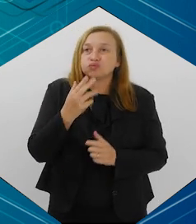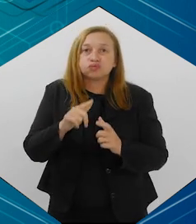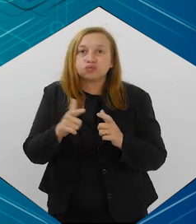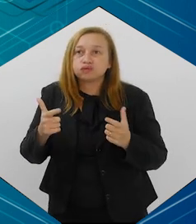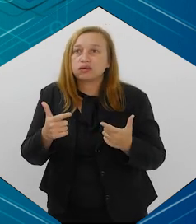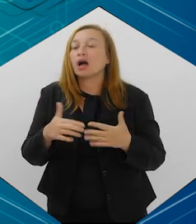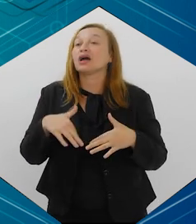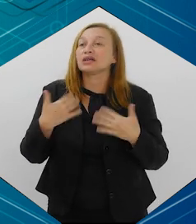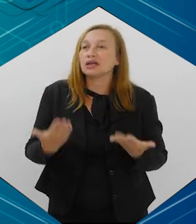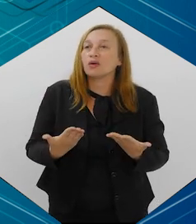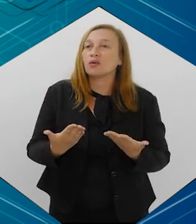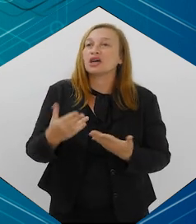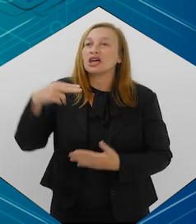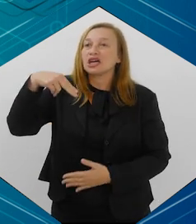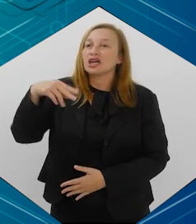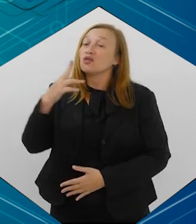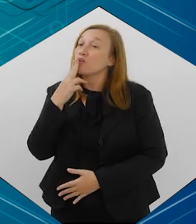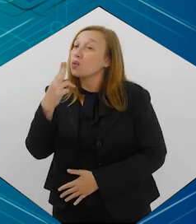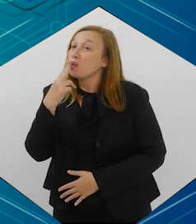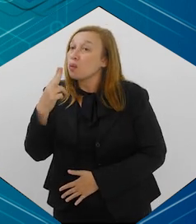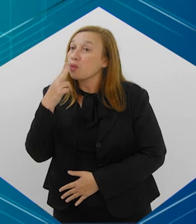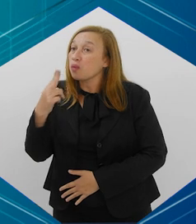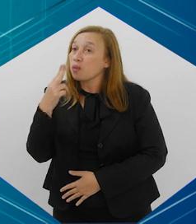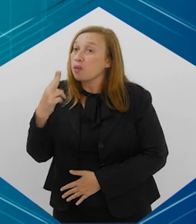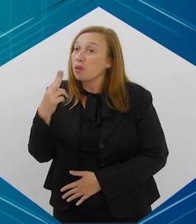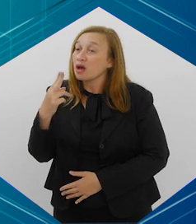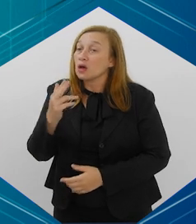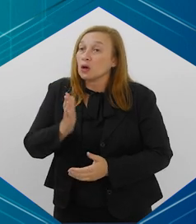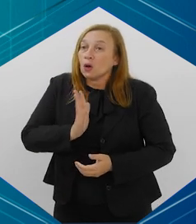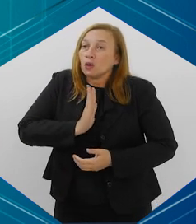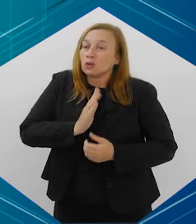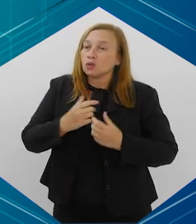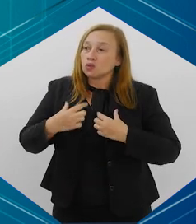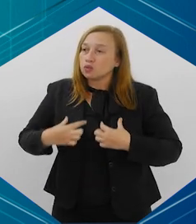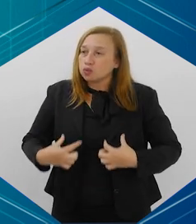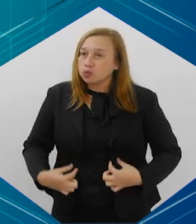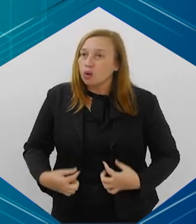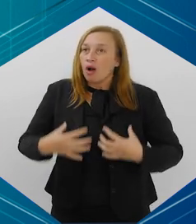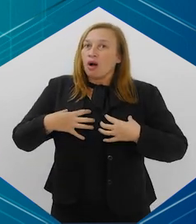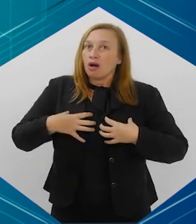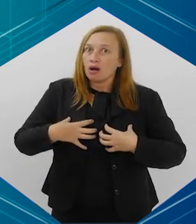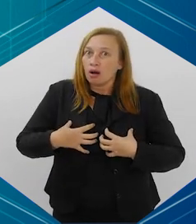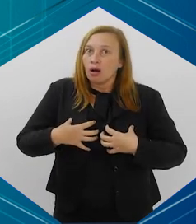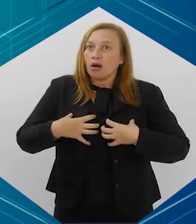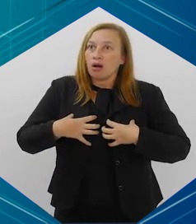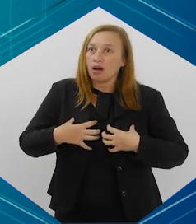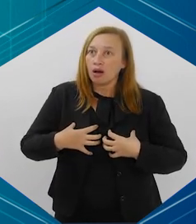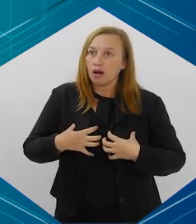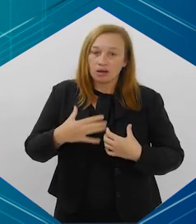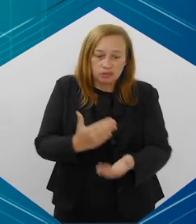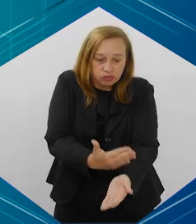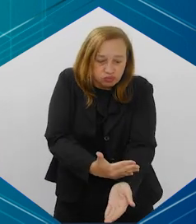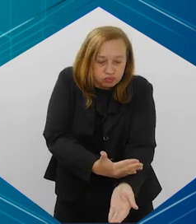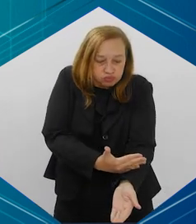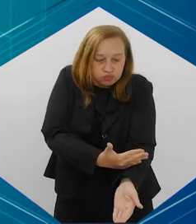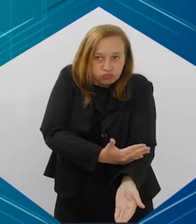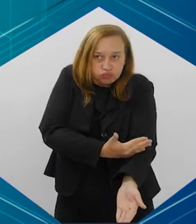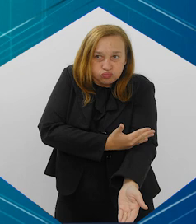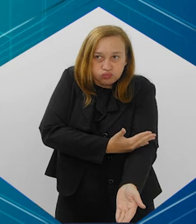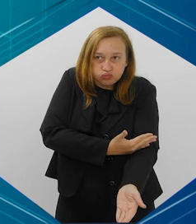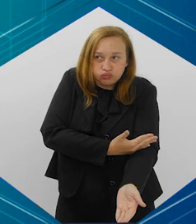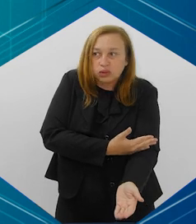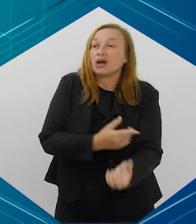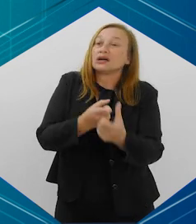nicotina. E a nicotina causa arritmia cardíaca, causa hipertensão arterial e causa